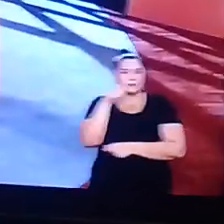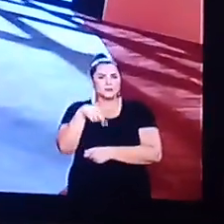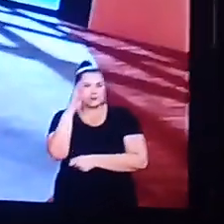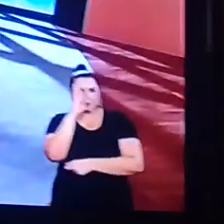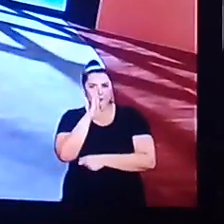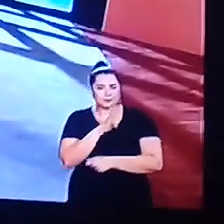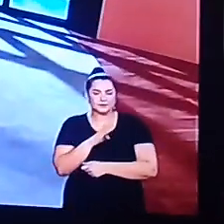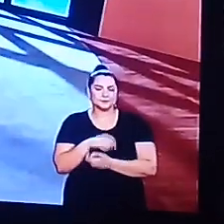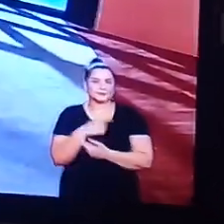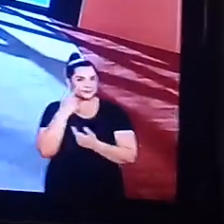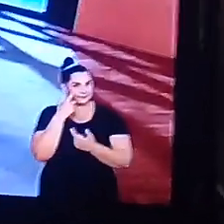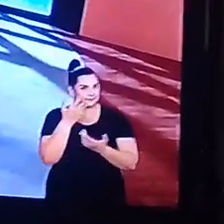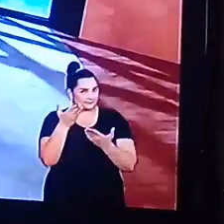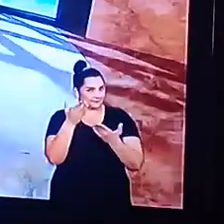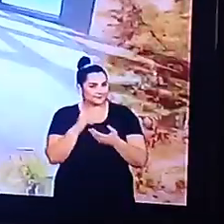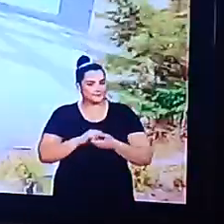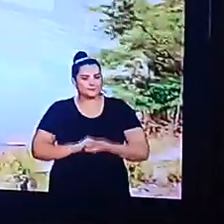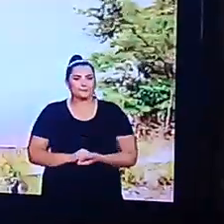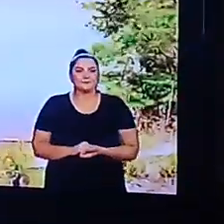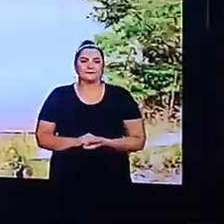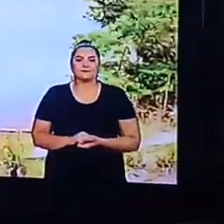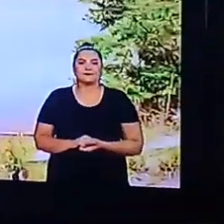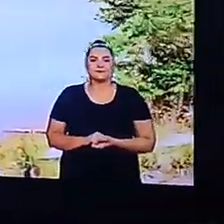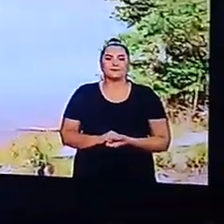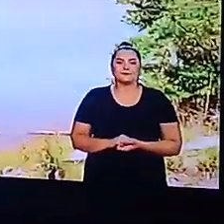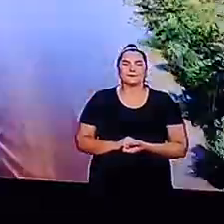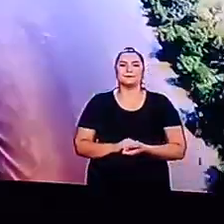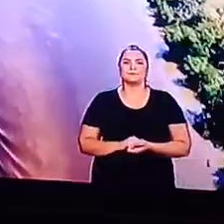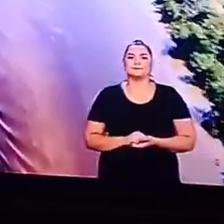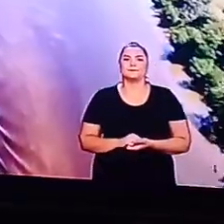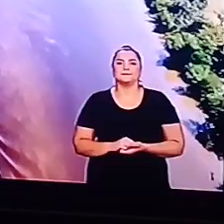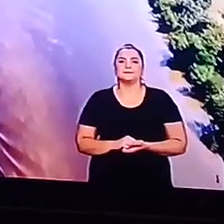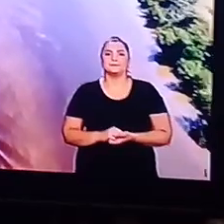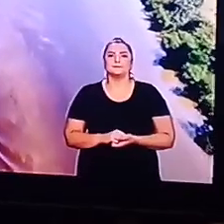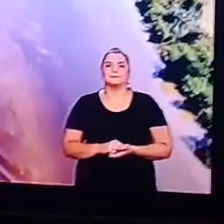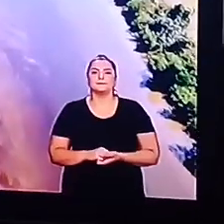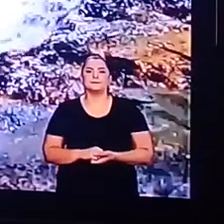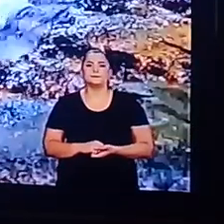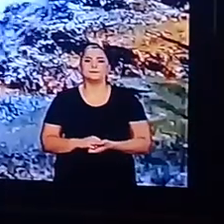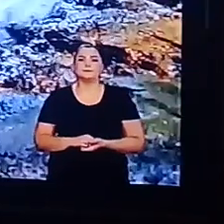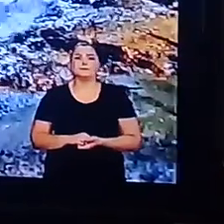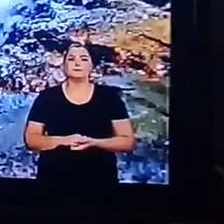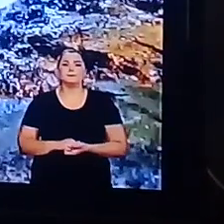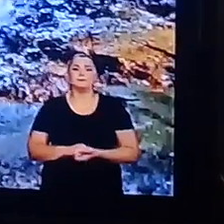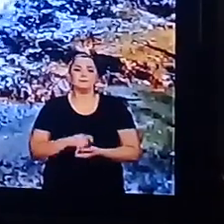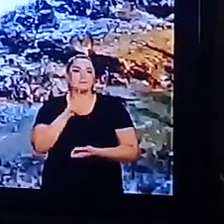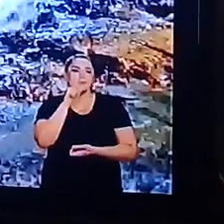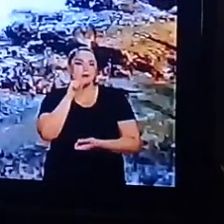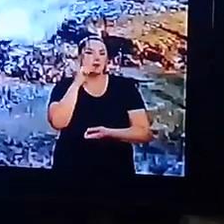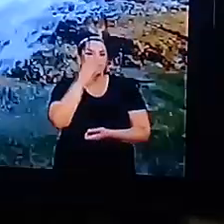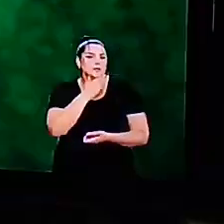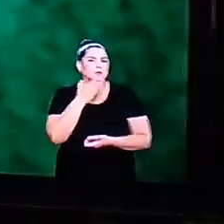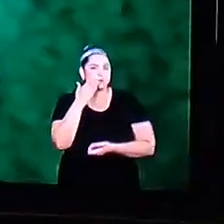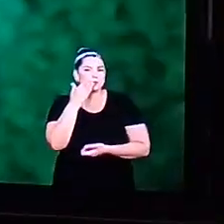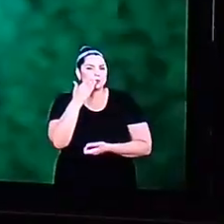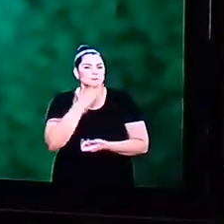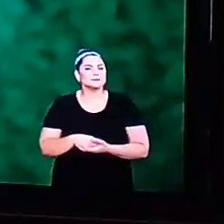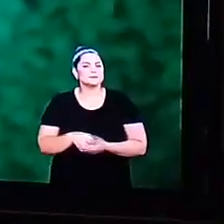Eu Assisti ontem A escola do amor The love school E